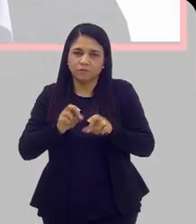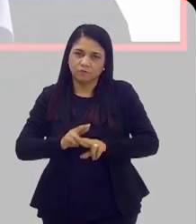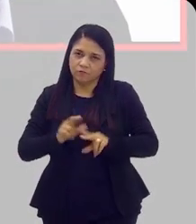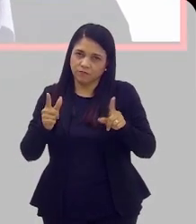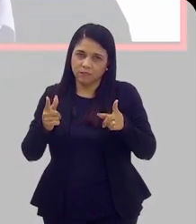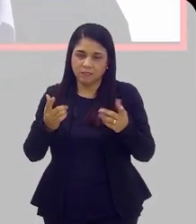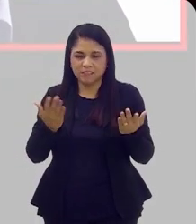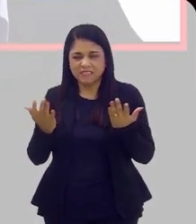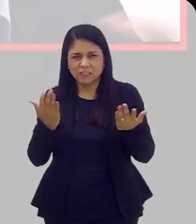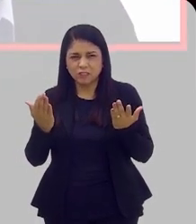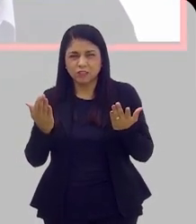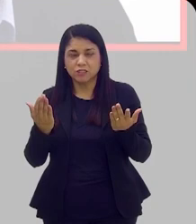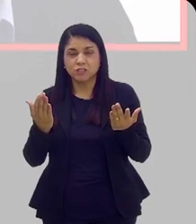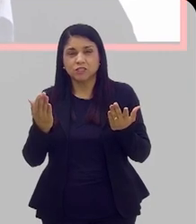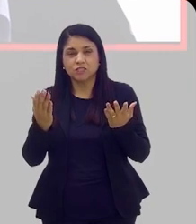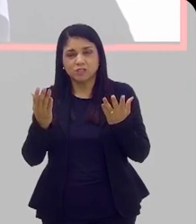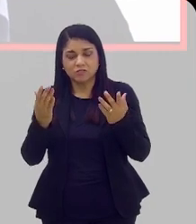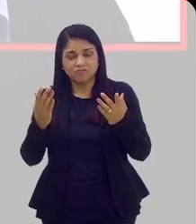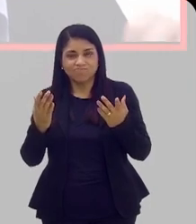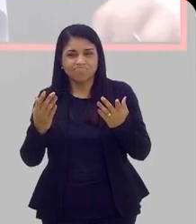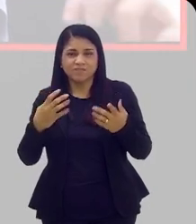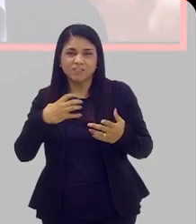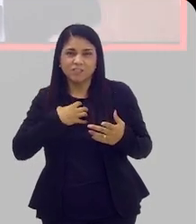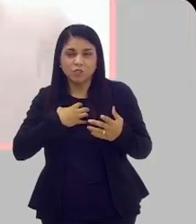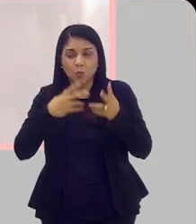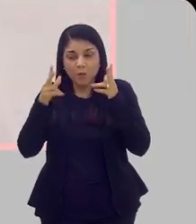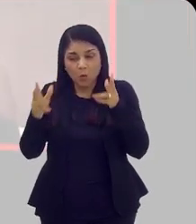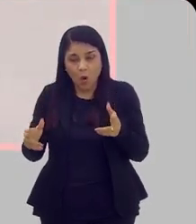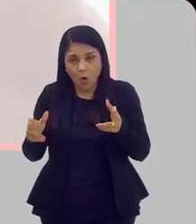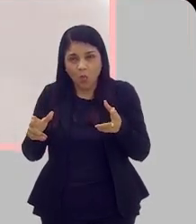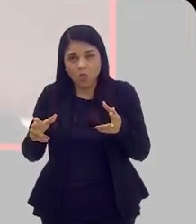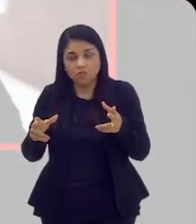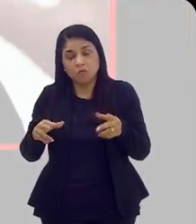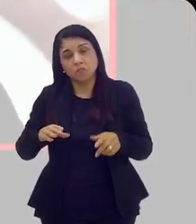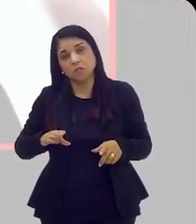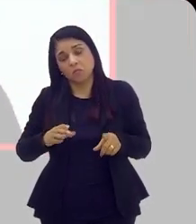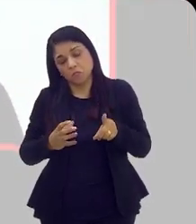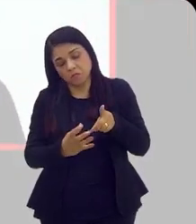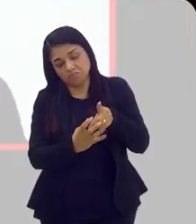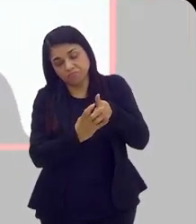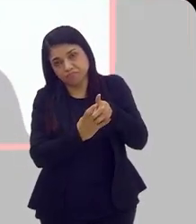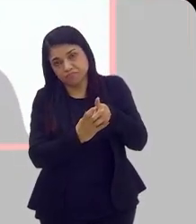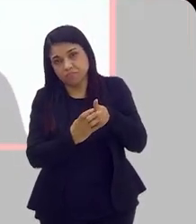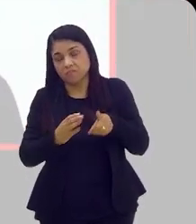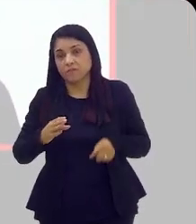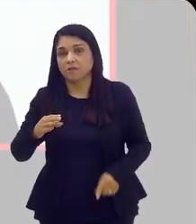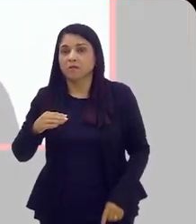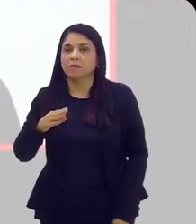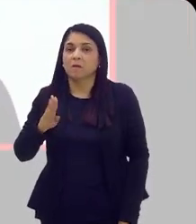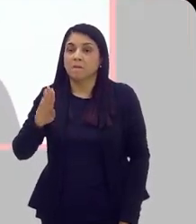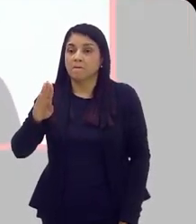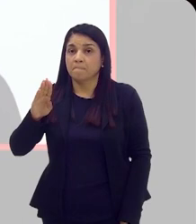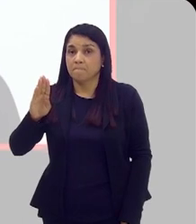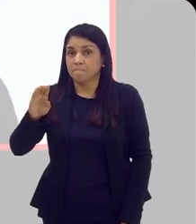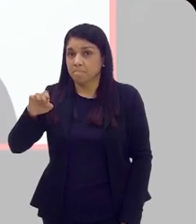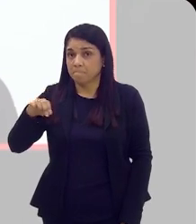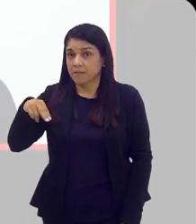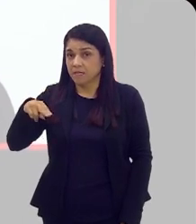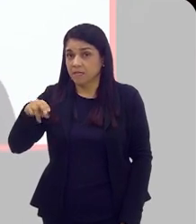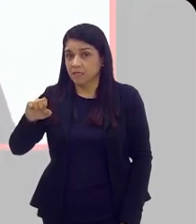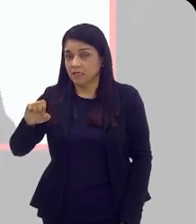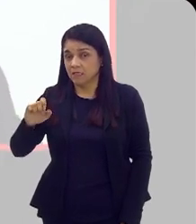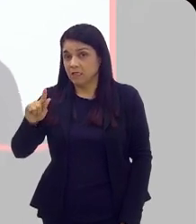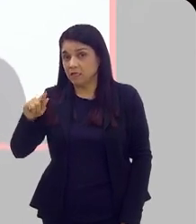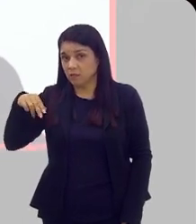pelo sintoma, tá? O sintoma é o mesmo. Não importa se está crescendo por uma hiperplasia benigna ou por um tumor maligno.